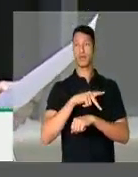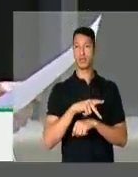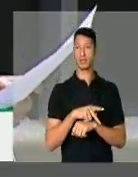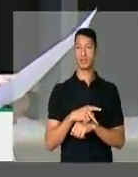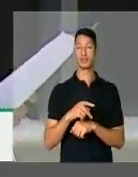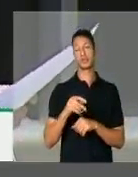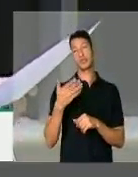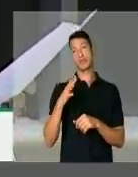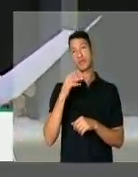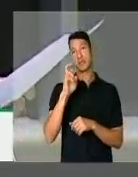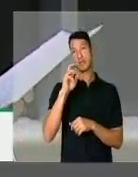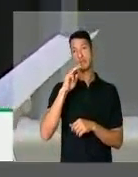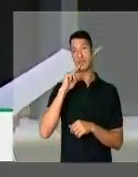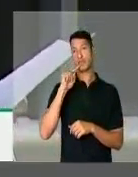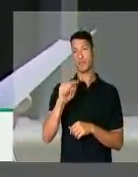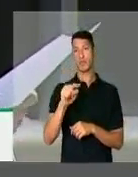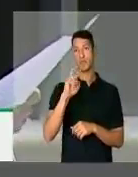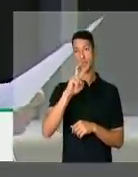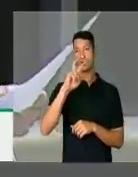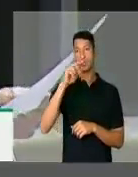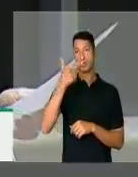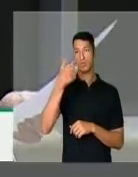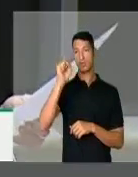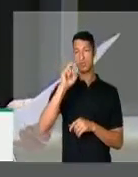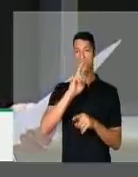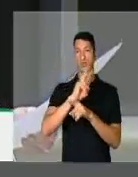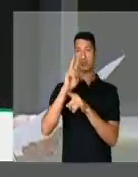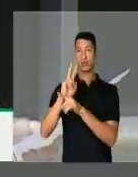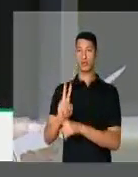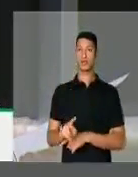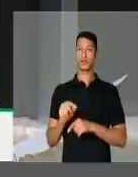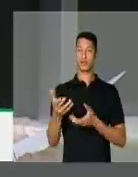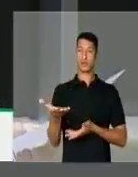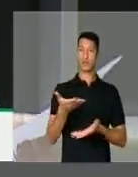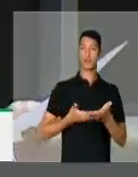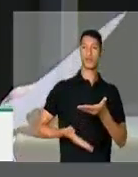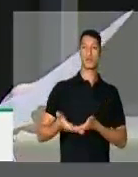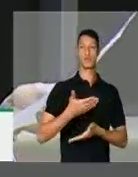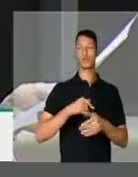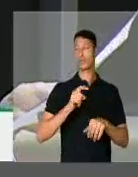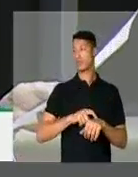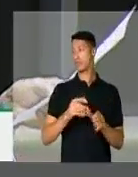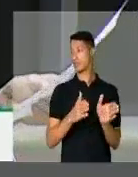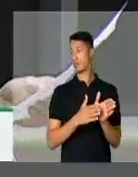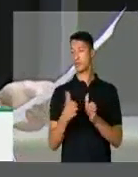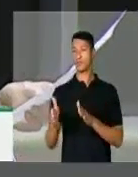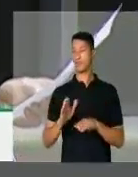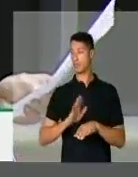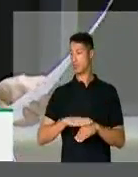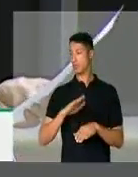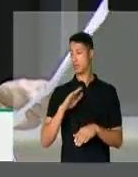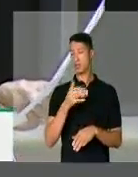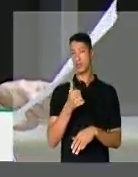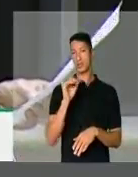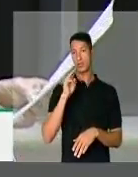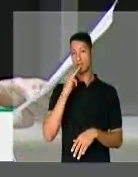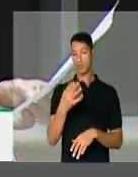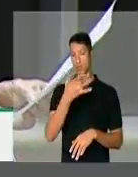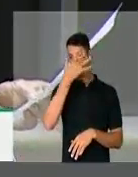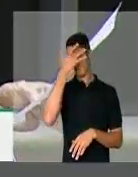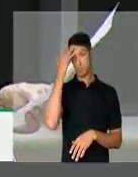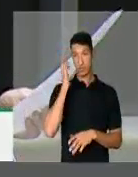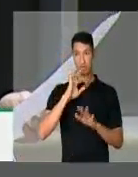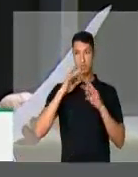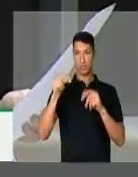e são 5.528 defensores que atenderam, nesse período, mais de 10 milhões de